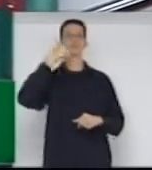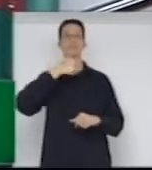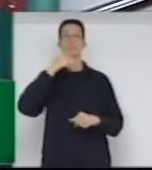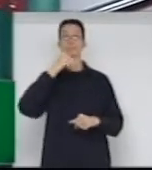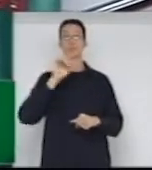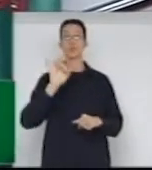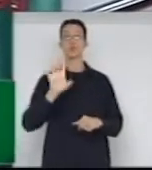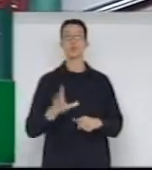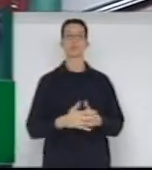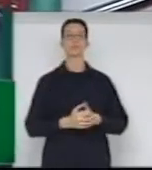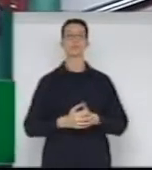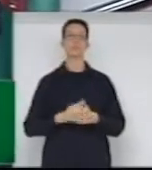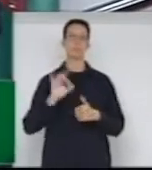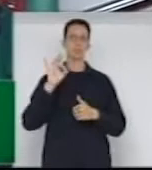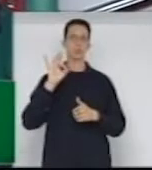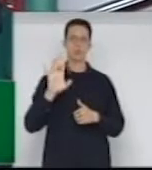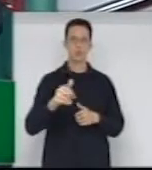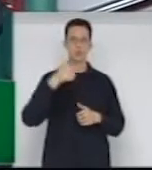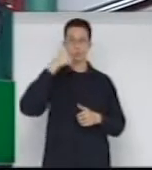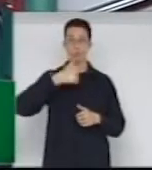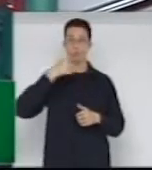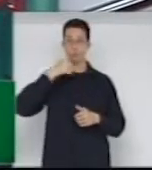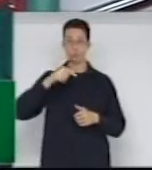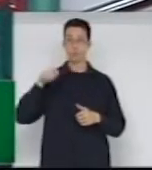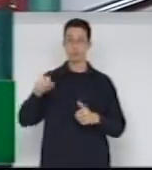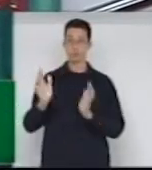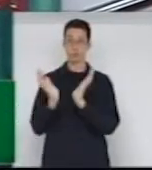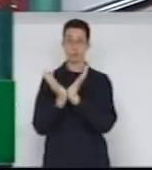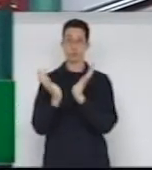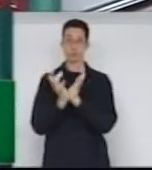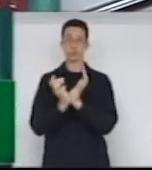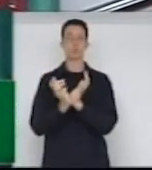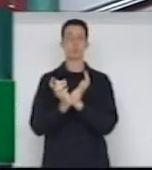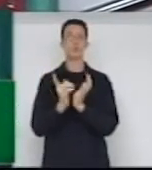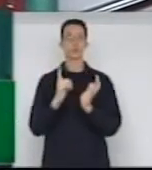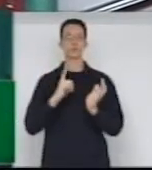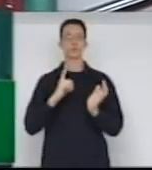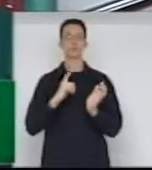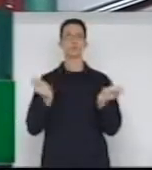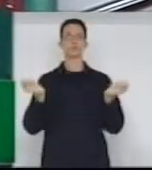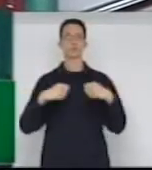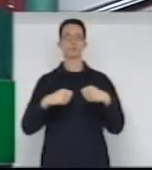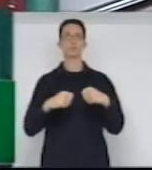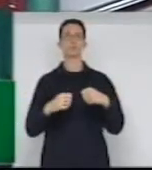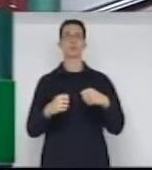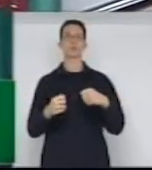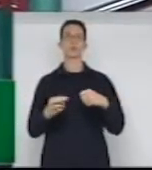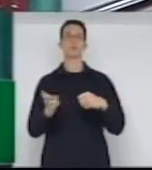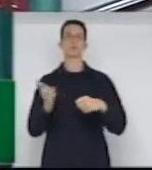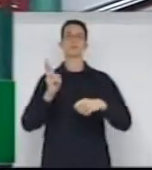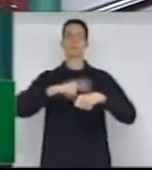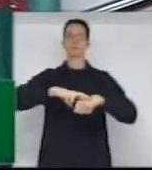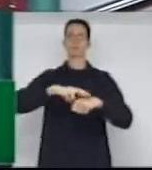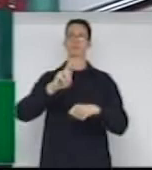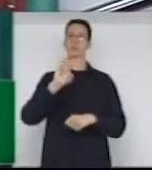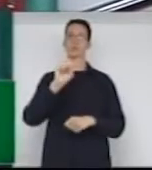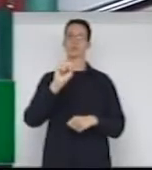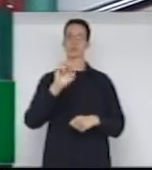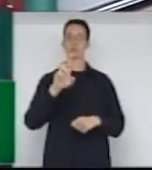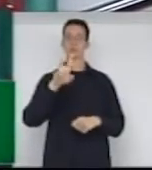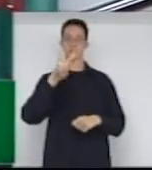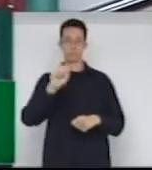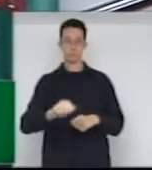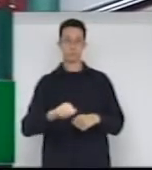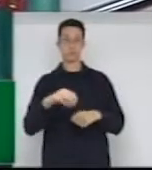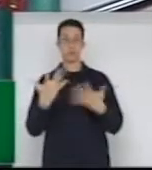E somente o sexo feminino preencheu o cadastro de reserva, ou seja, todos os homens foram